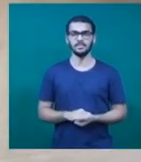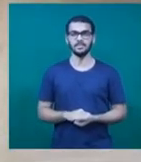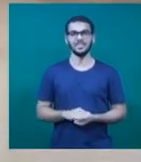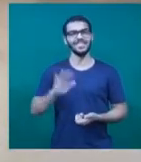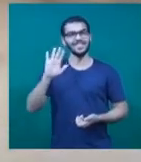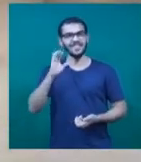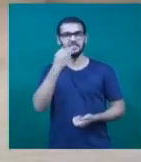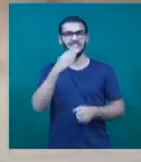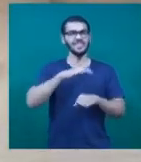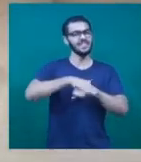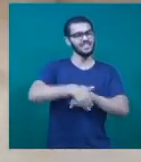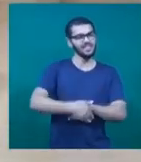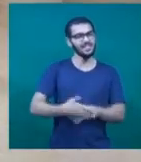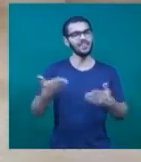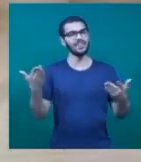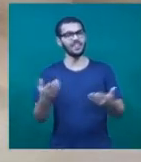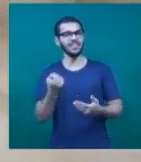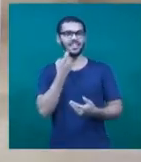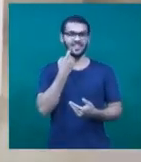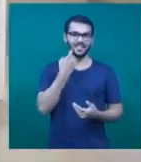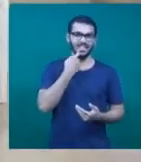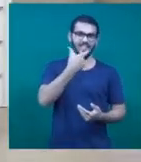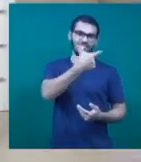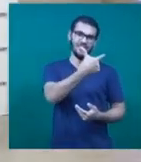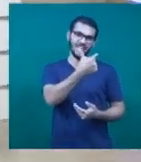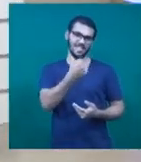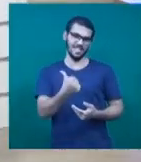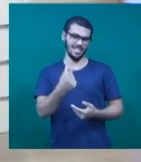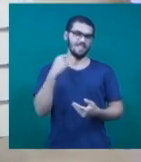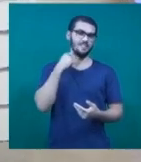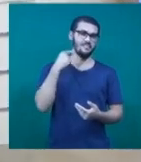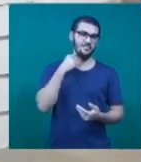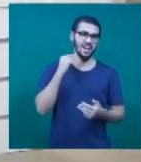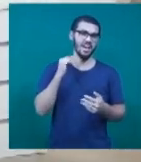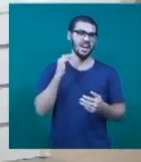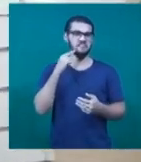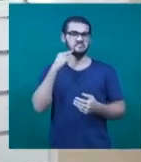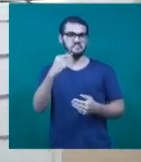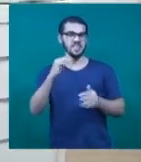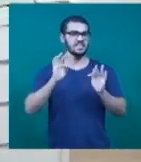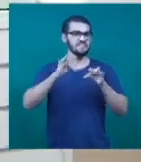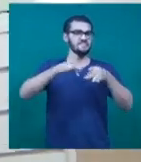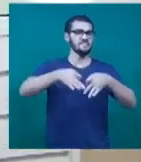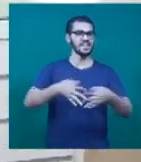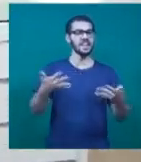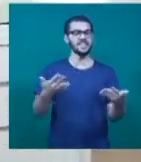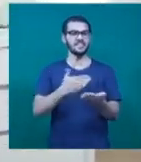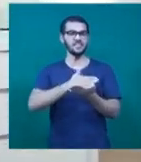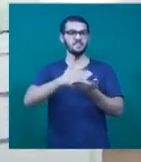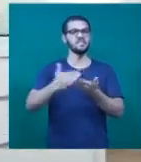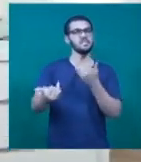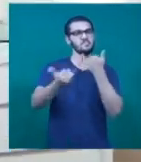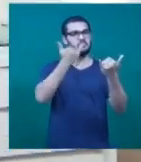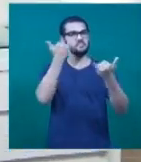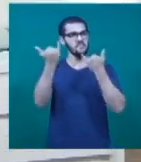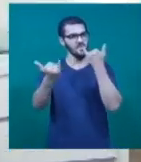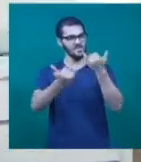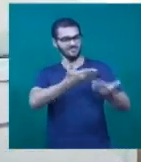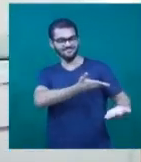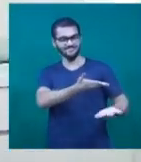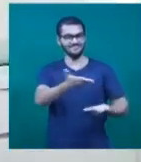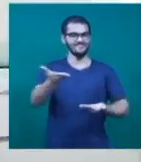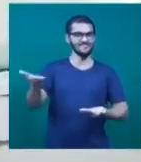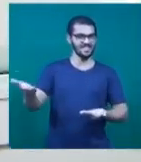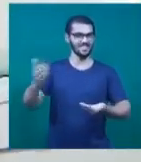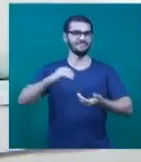Olá, boa noite pra você. Hoje é sexta-feira, dia 26 de maio, a semana chegando ao fim. E o TV Notícias começa agora com muita informação pra você